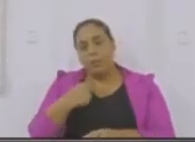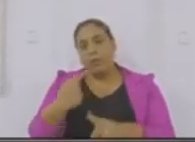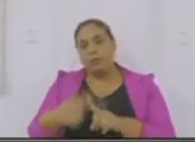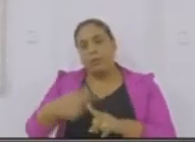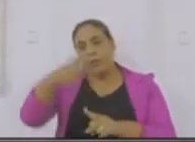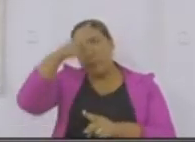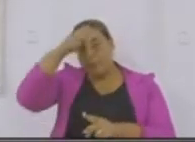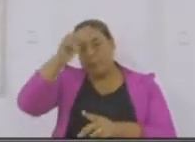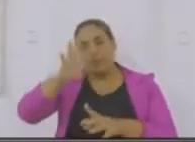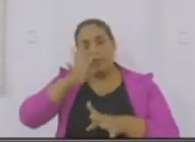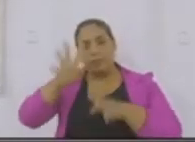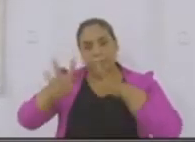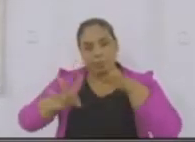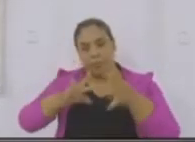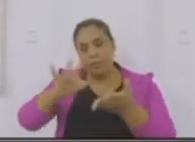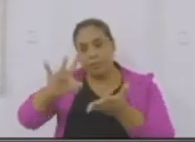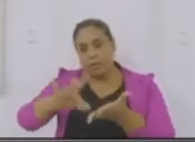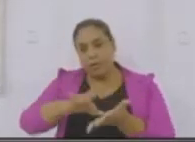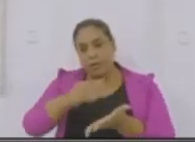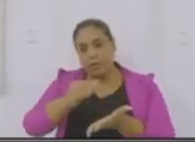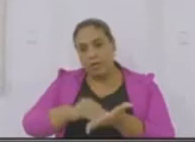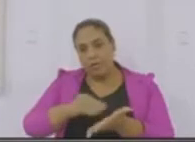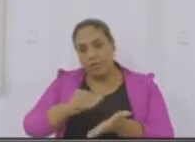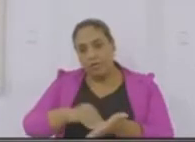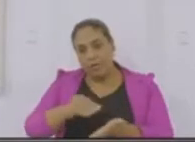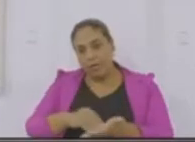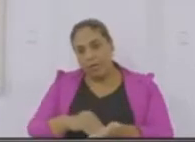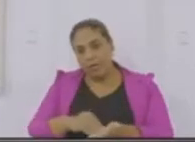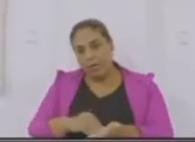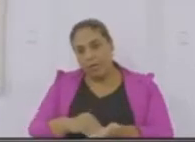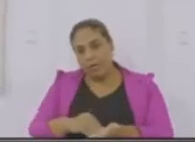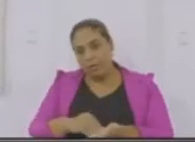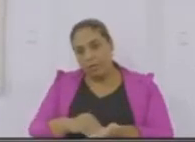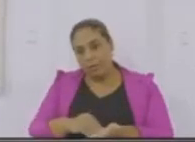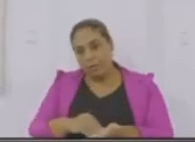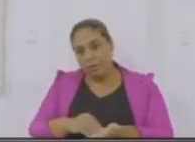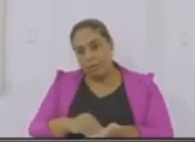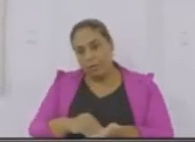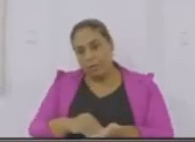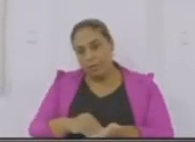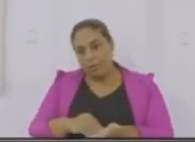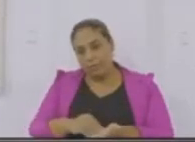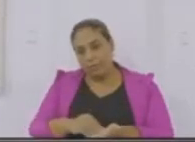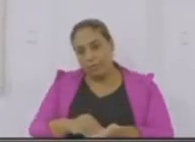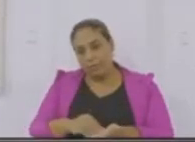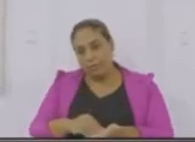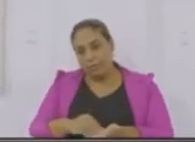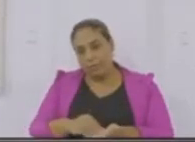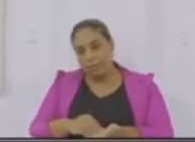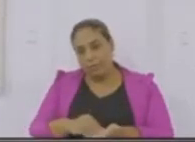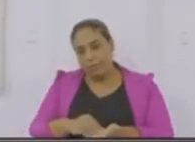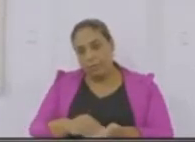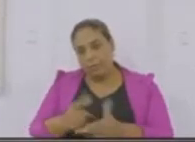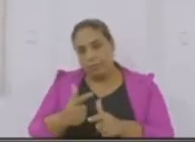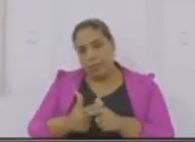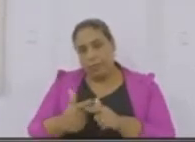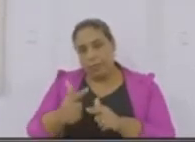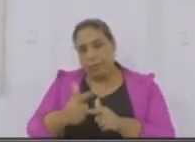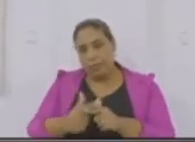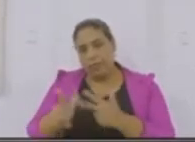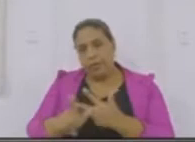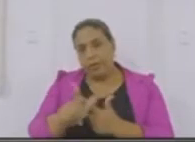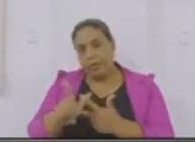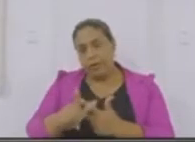respostas que estão sendo assinadas, pois mesmo assim, em clara frente a fronta, claramente a fronta o Legislativo, não podendo ser tratado com esse